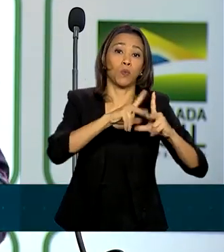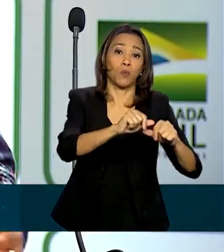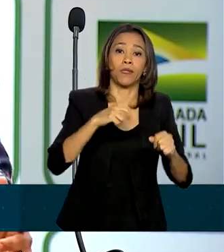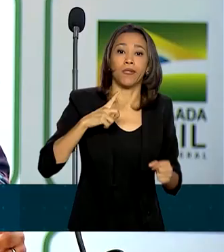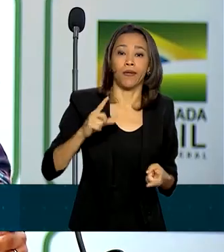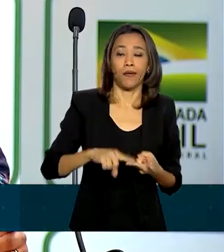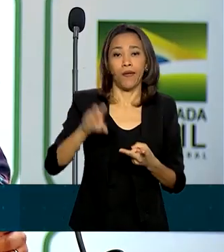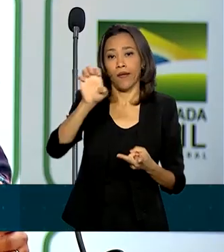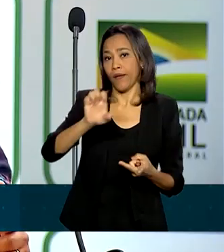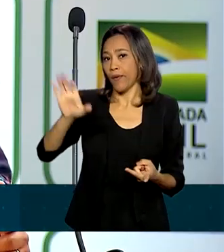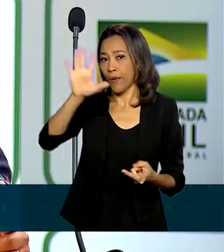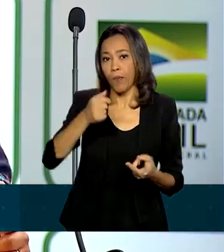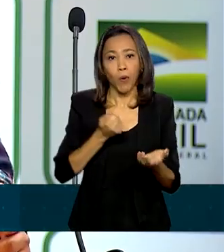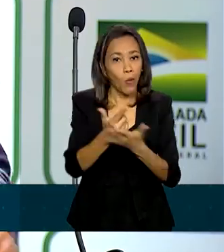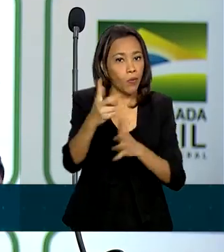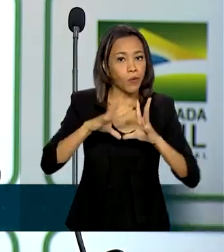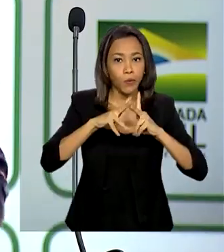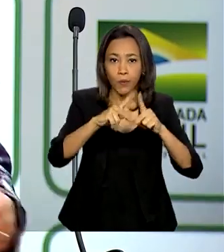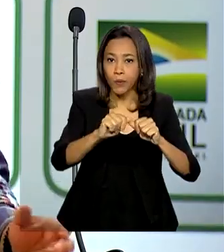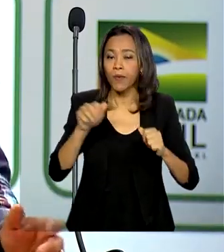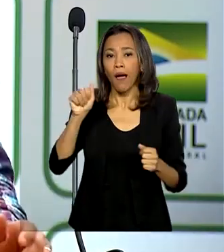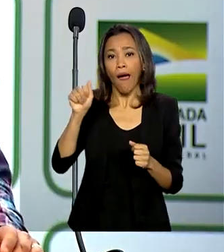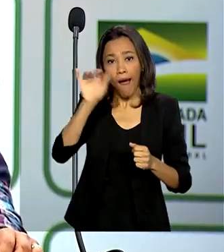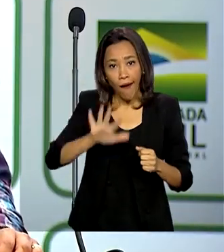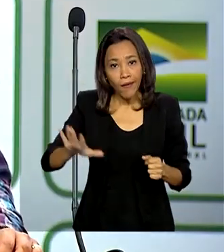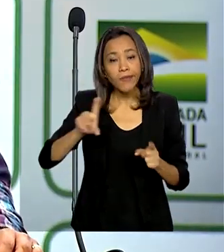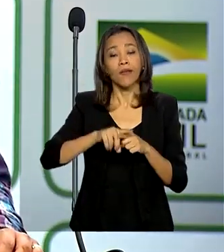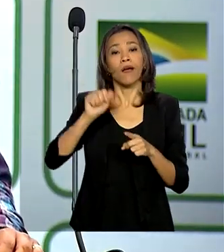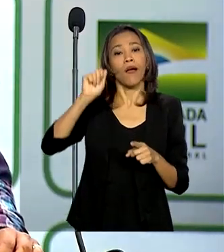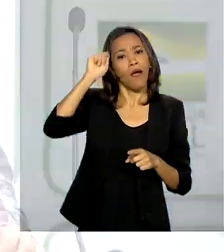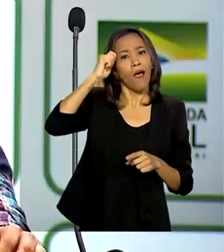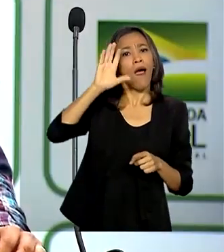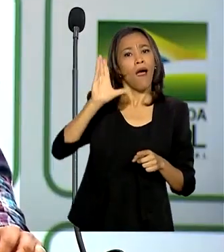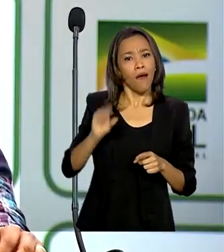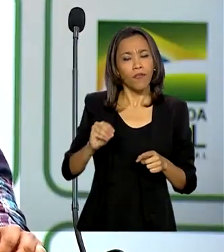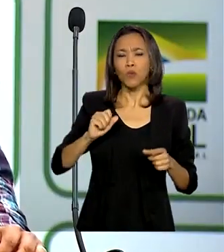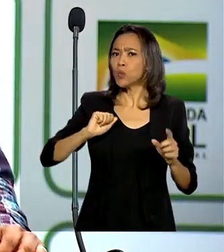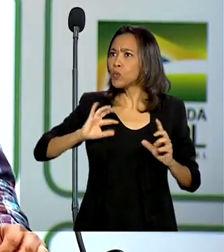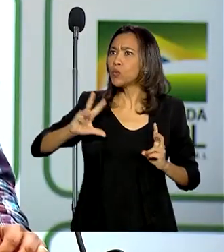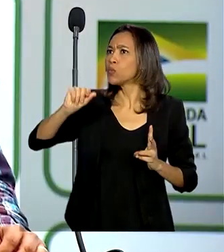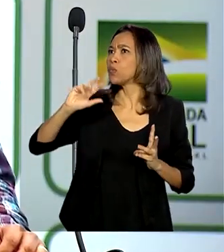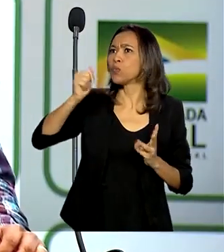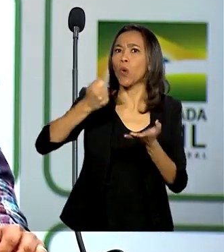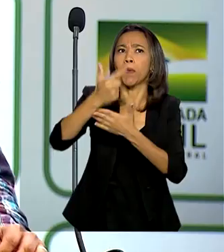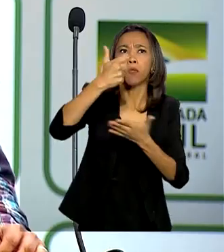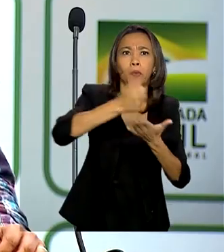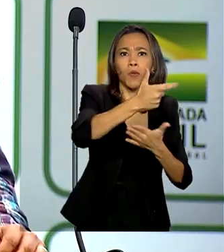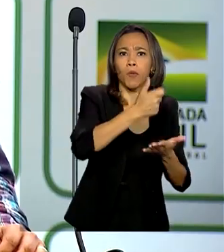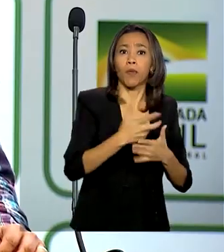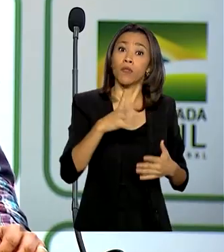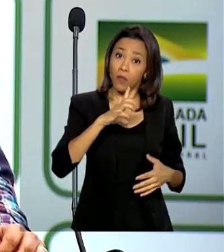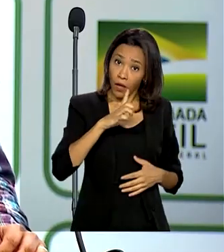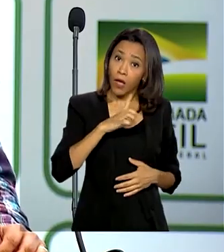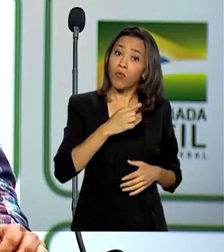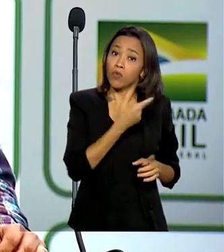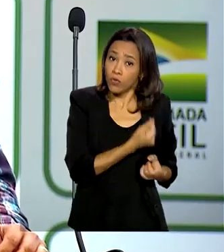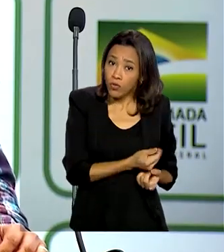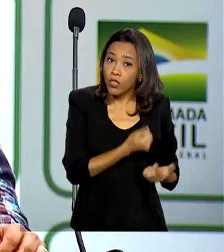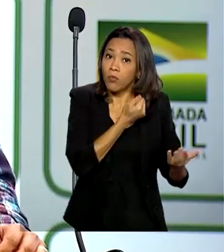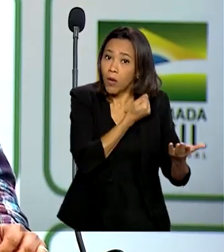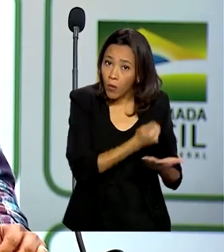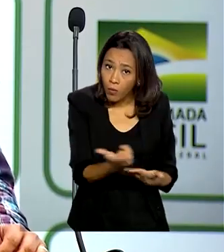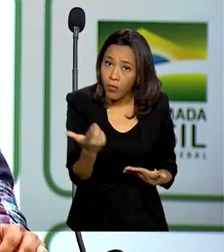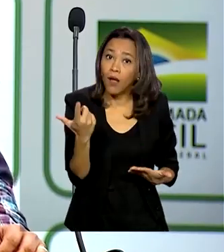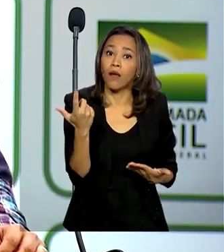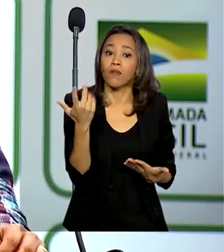tem, Ásia está comprando tudo o que tem, ainda tem a África comprando o que pode. Nós temos recursos para a compra de todos os